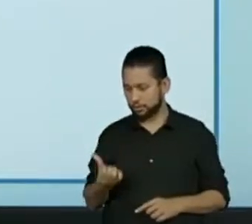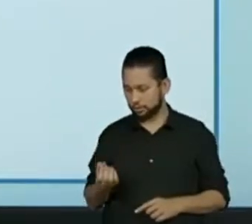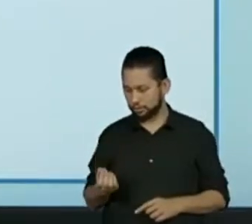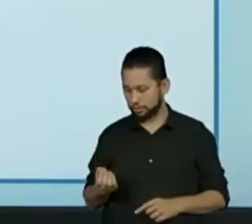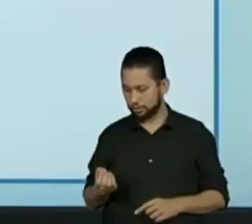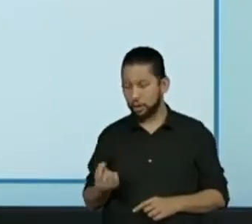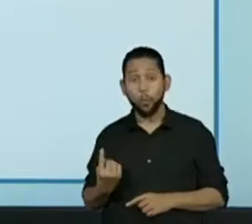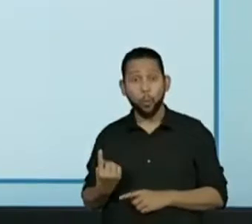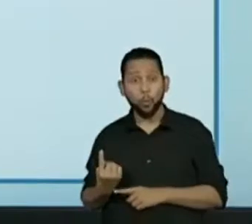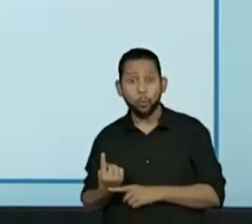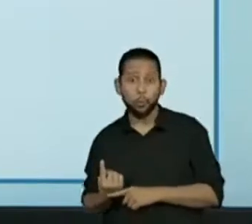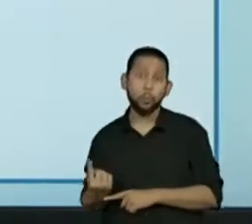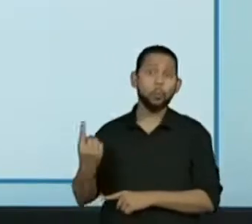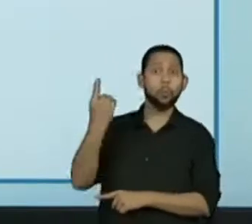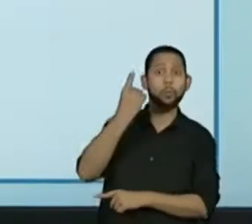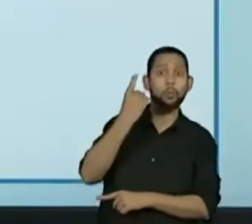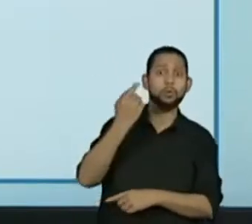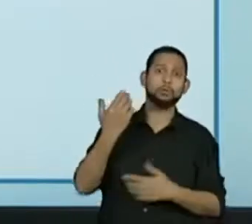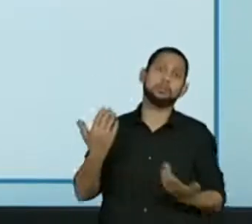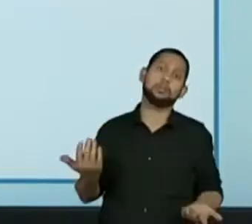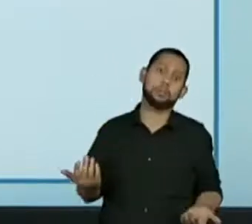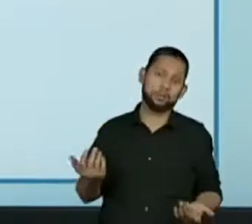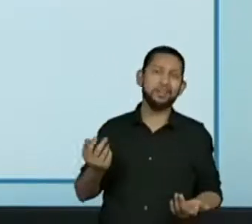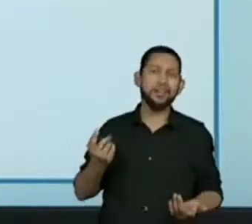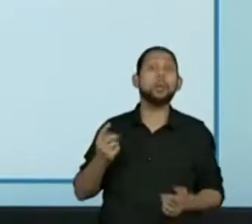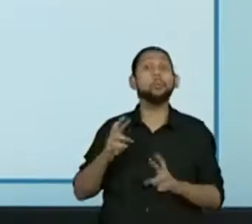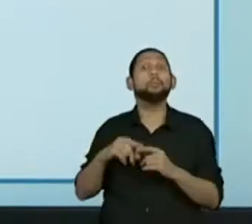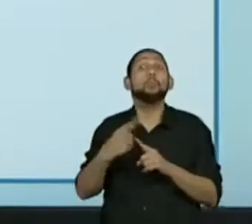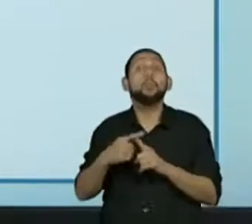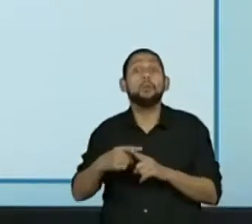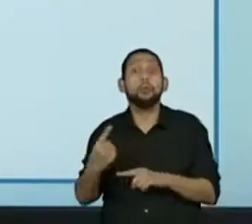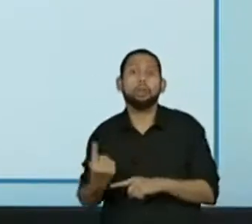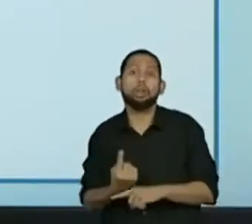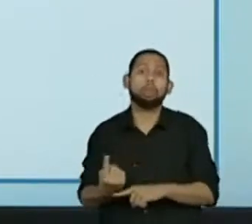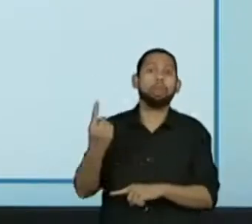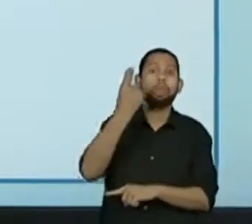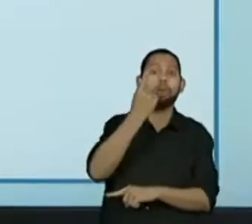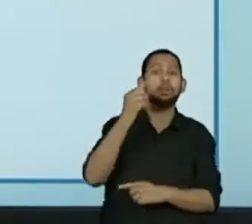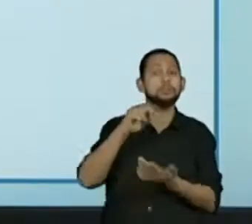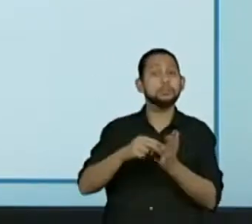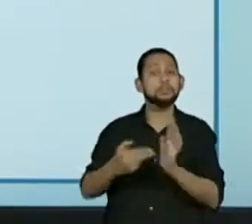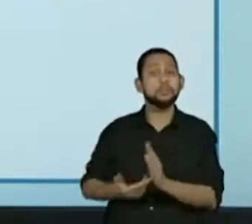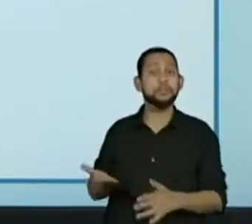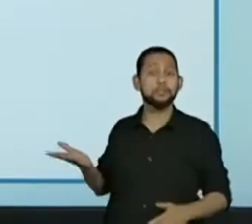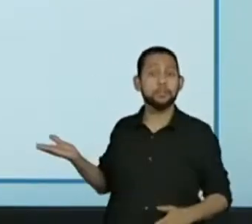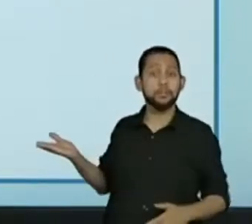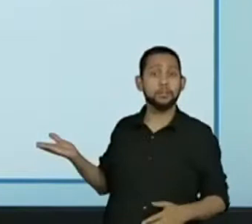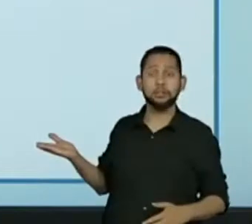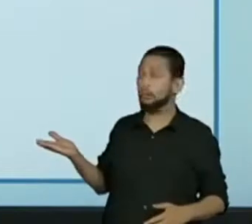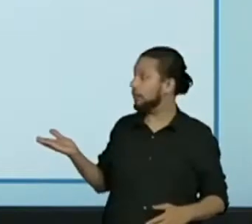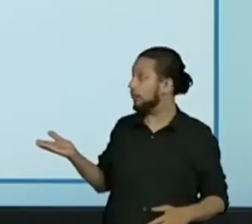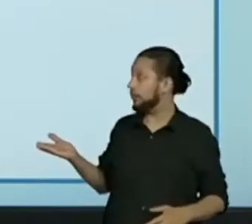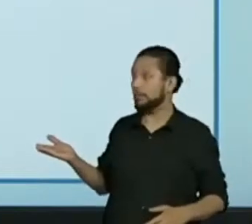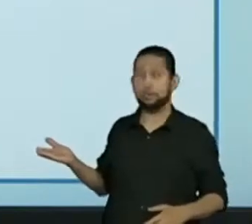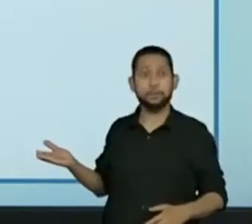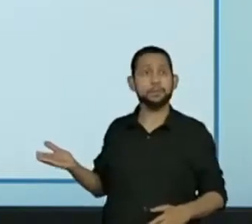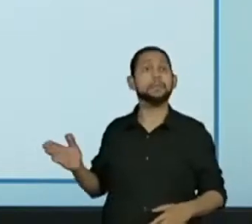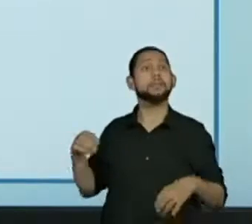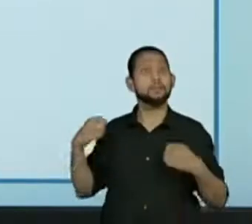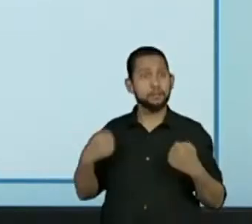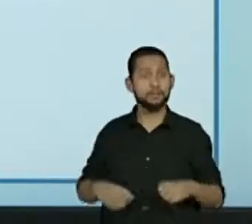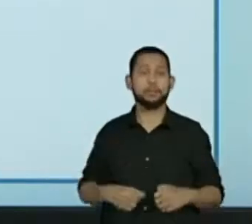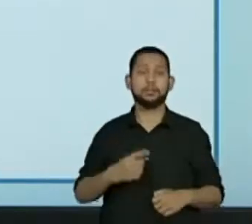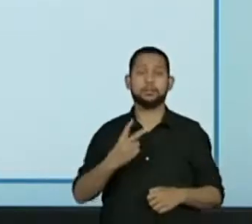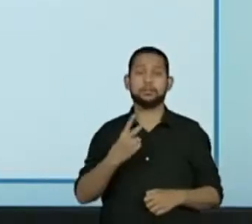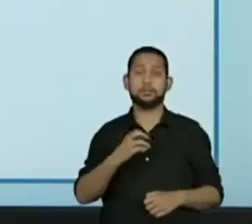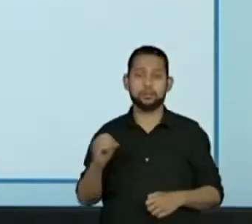caso, a gente teria que subir o 100, o 160, para a casa da centena, junto com o outro 100 ali